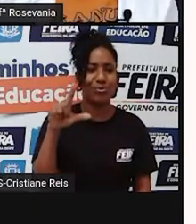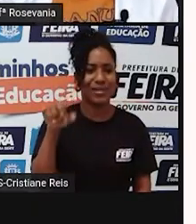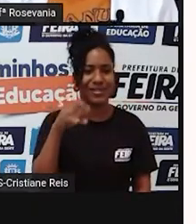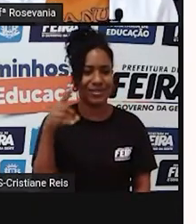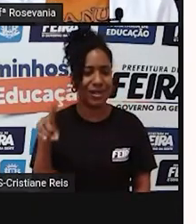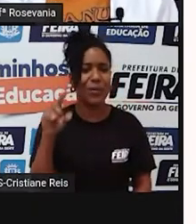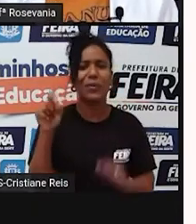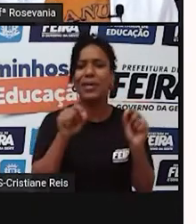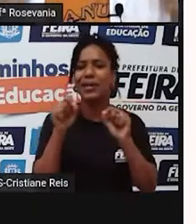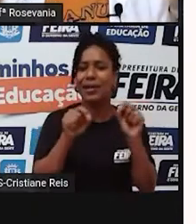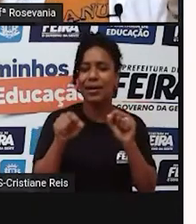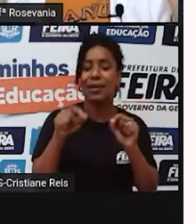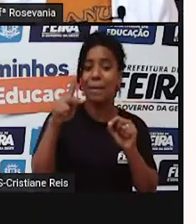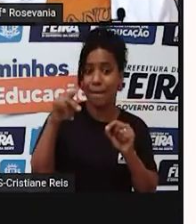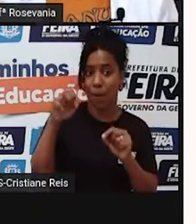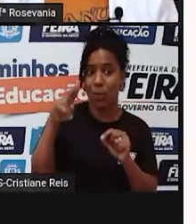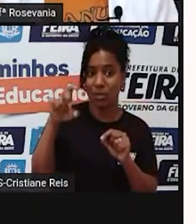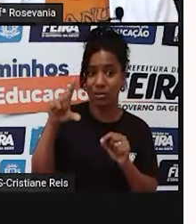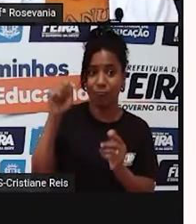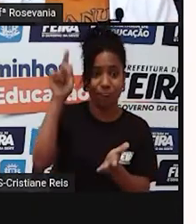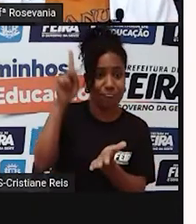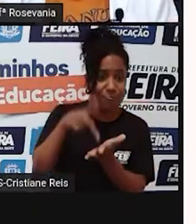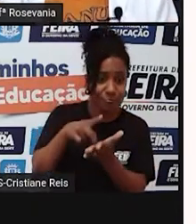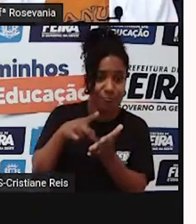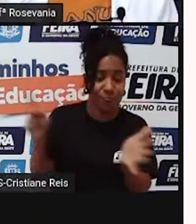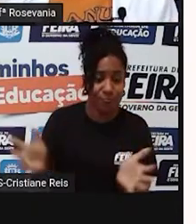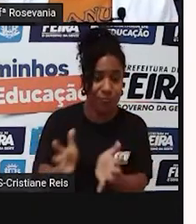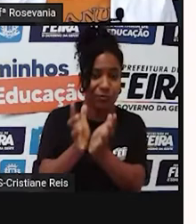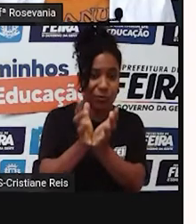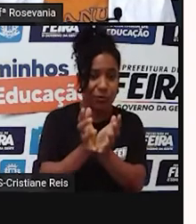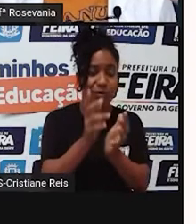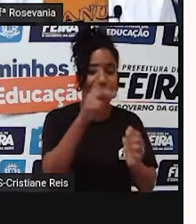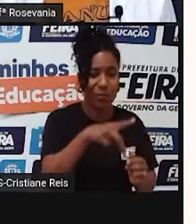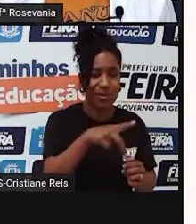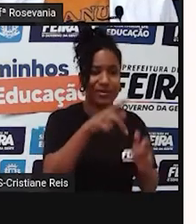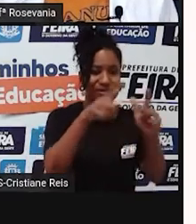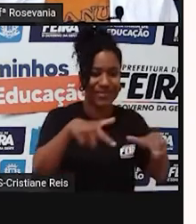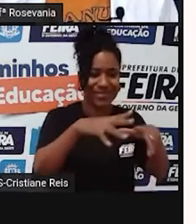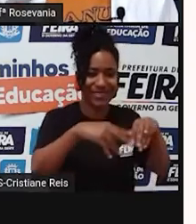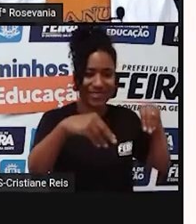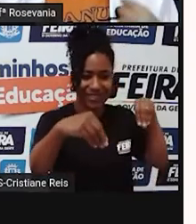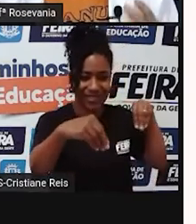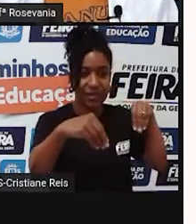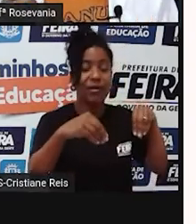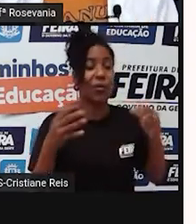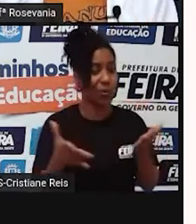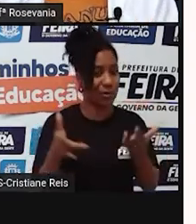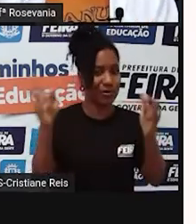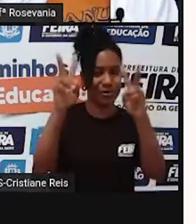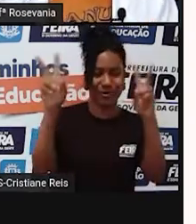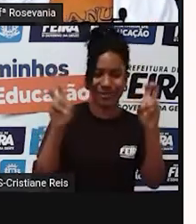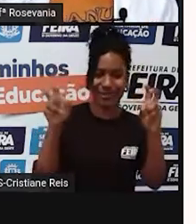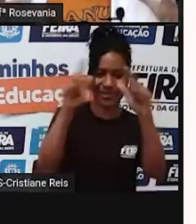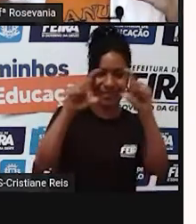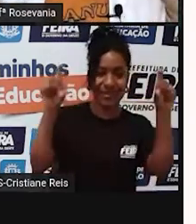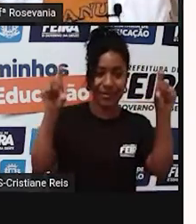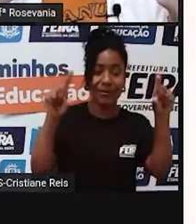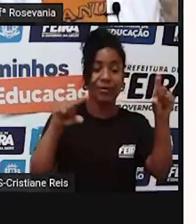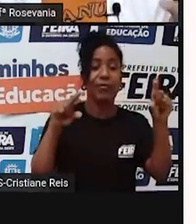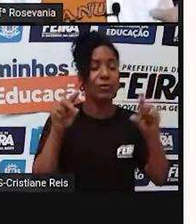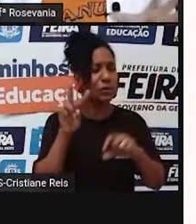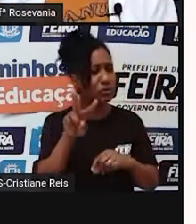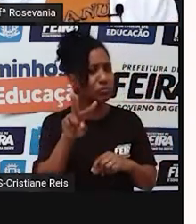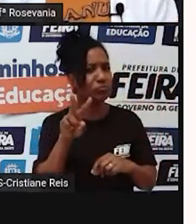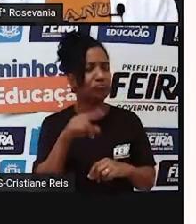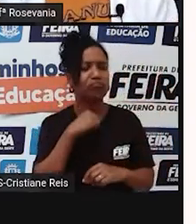população relativa. Então, hoje, esse é o tema, né, da nossa aula. Espero que vocês tirem muitas dúvidas, porque alguns